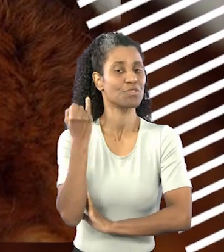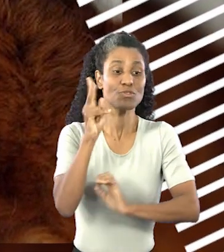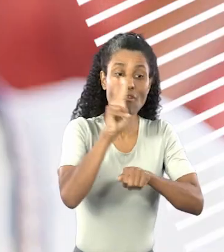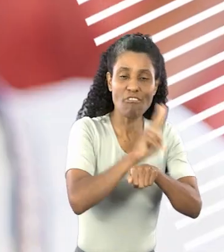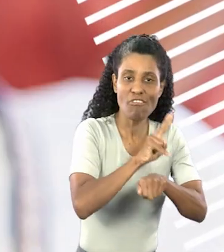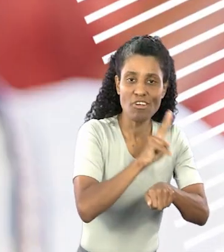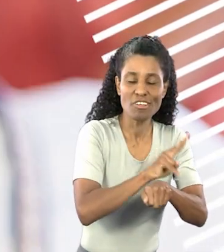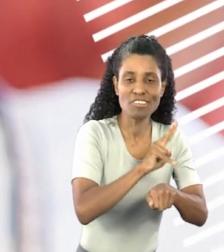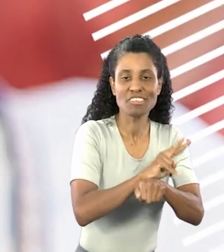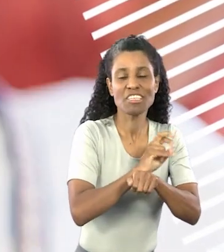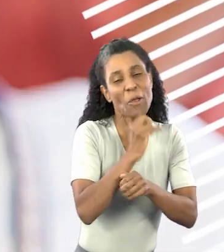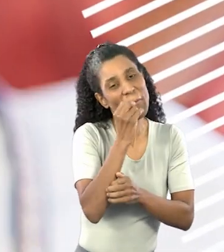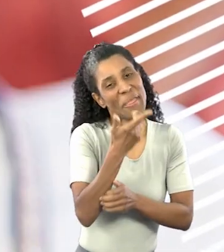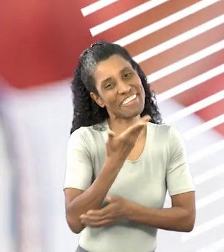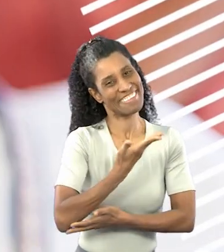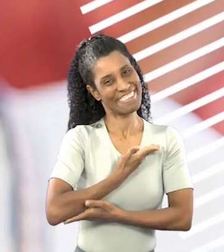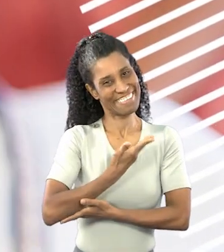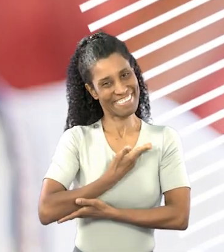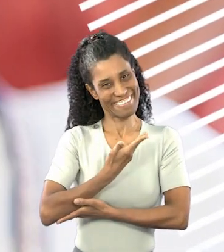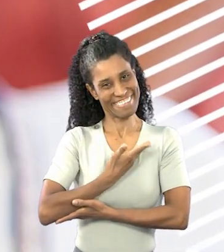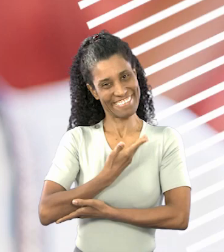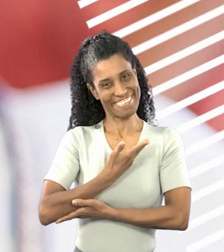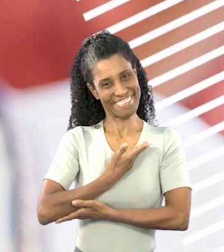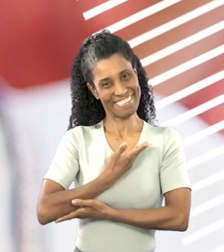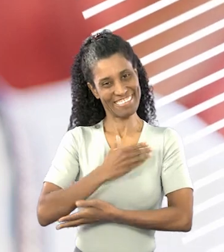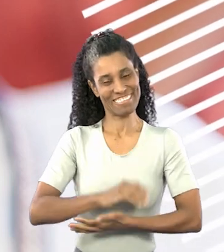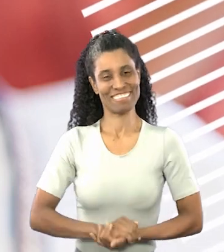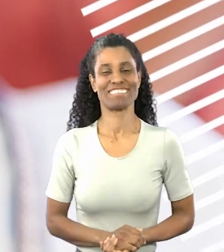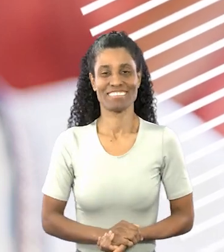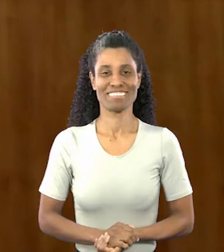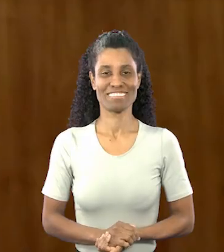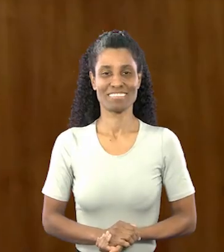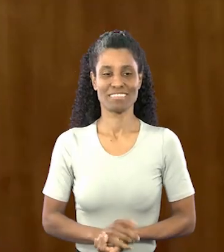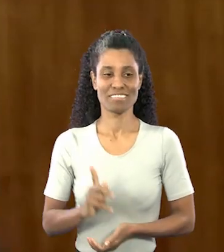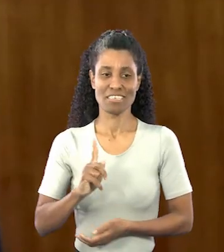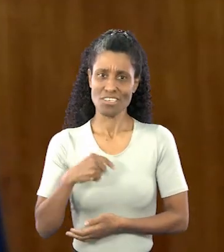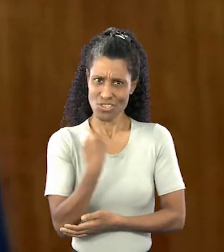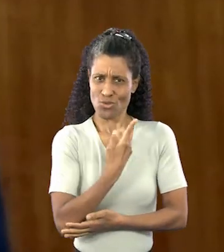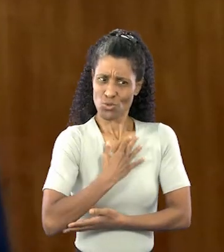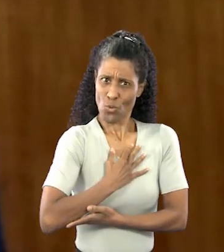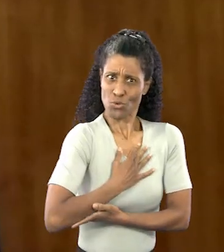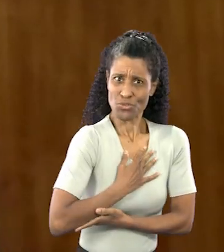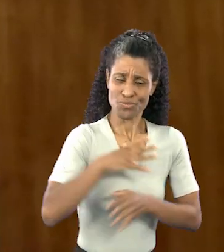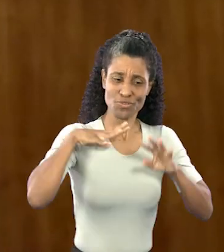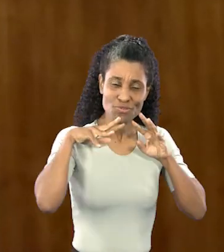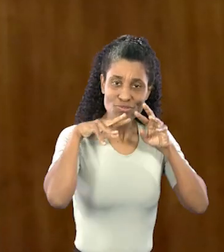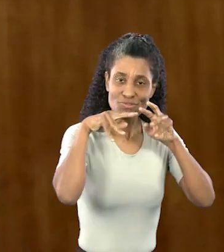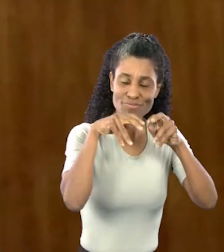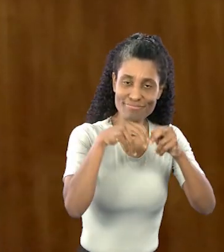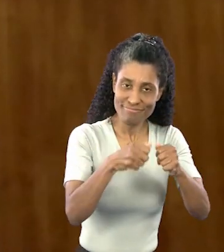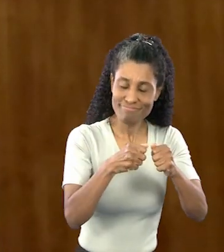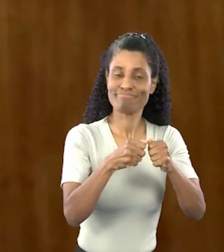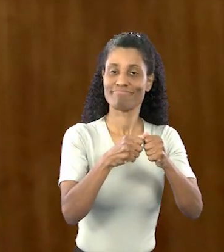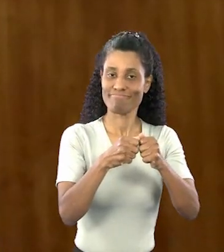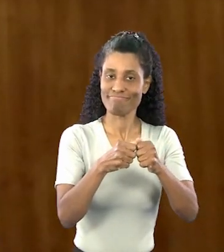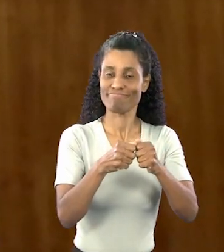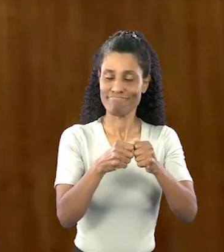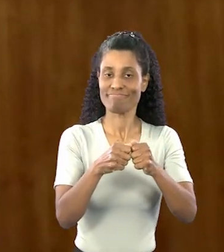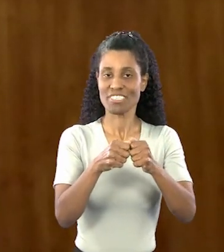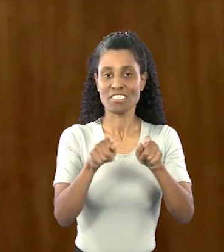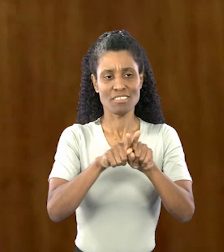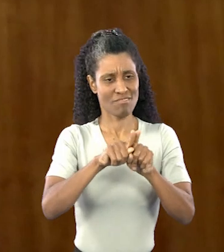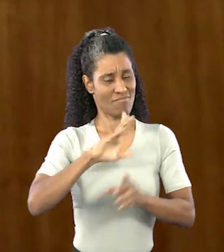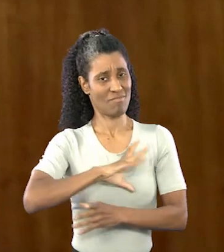é fundamental cuidar bem desses amiguinhos. Por mais que nós gostemos dos animais,